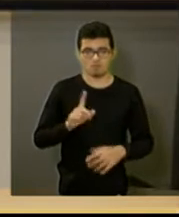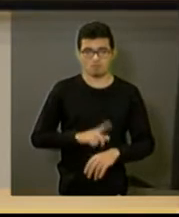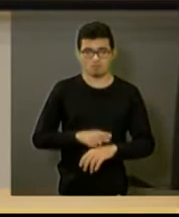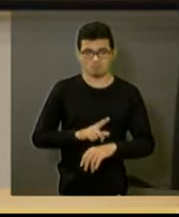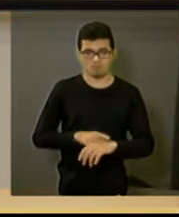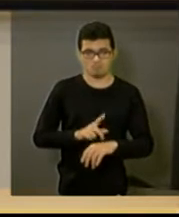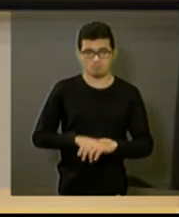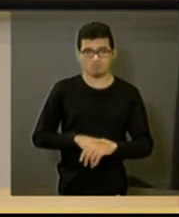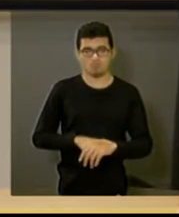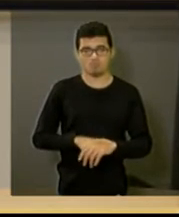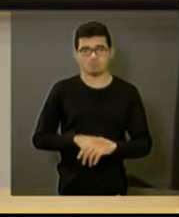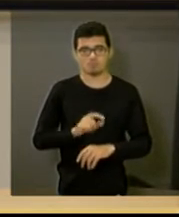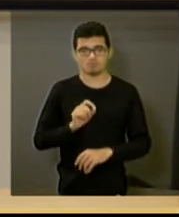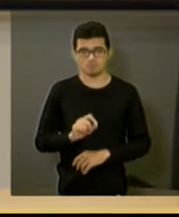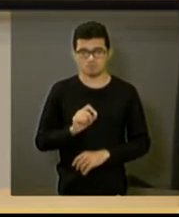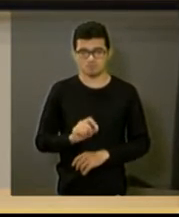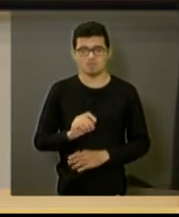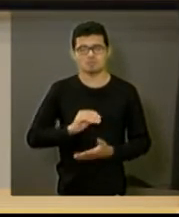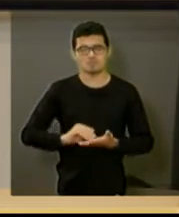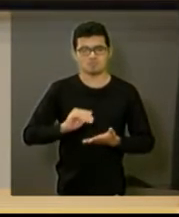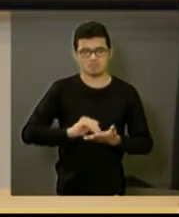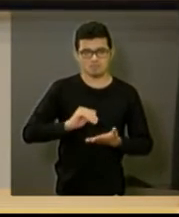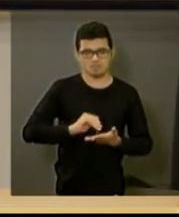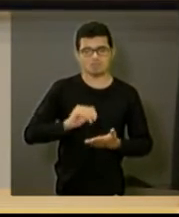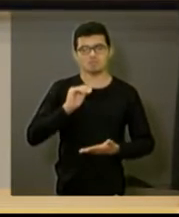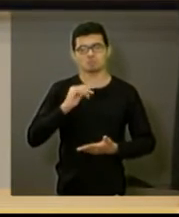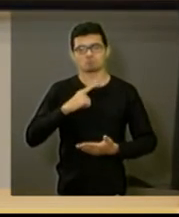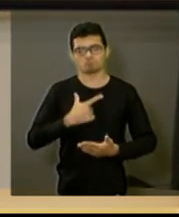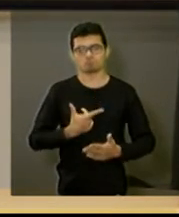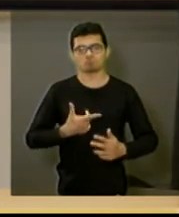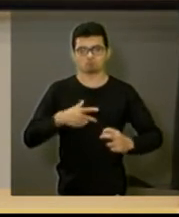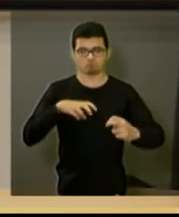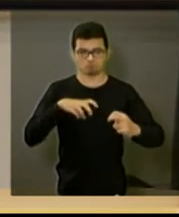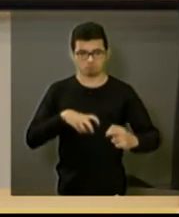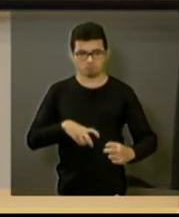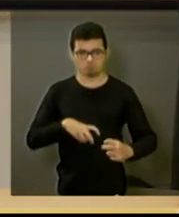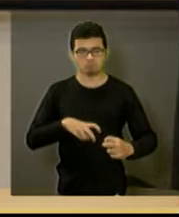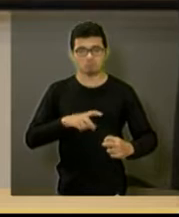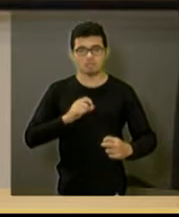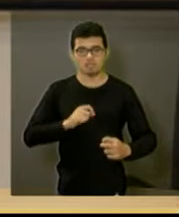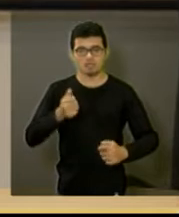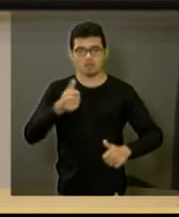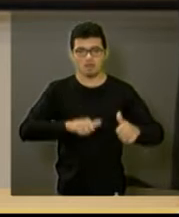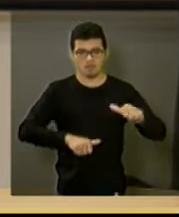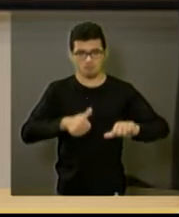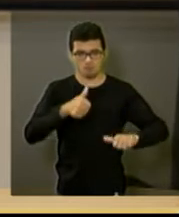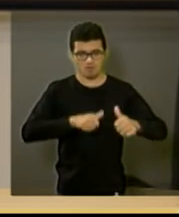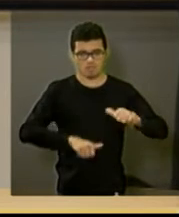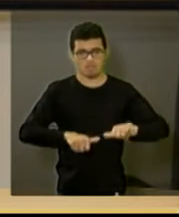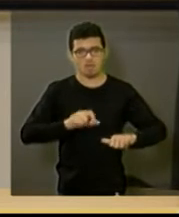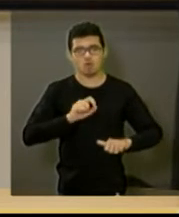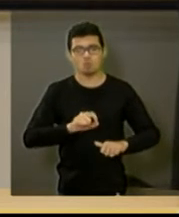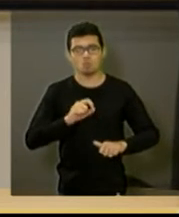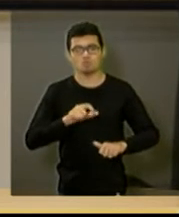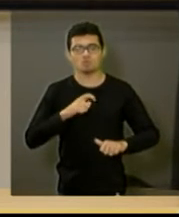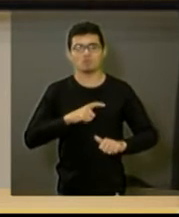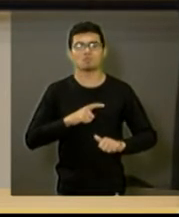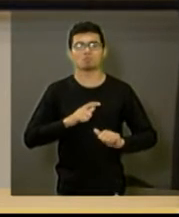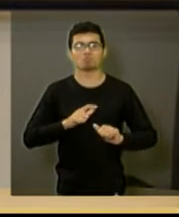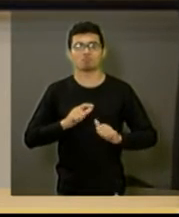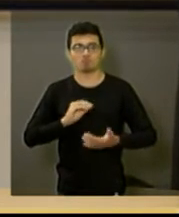de a secretaria sentar e poder estar avaliando realmente o que é que ficou,